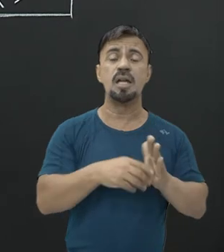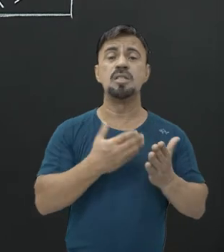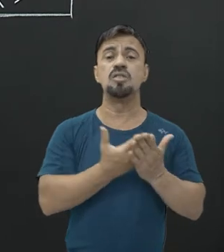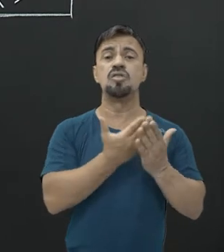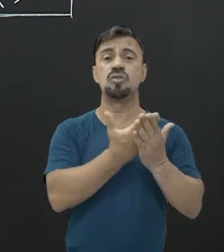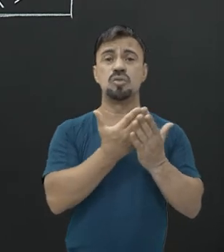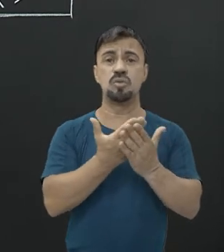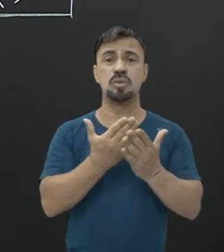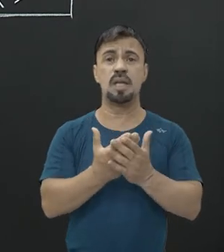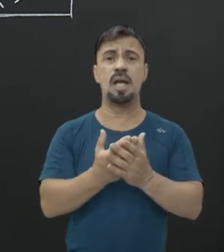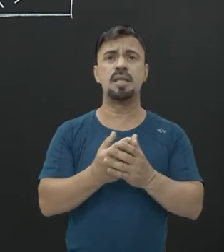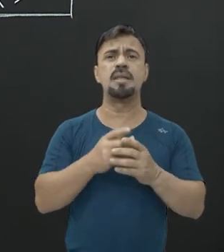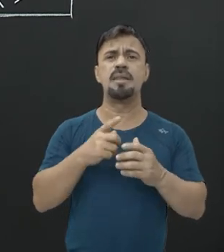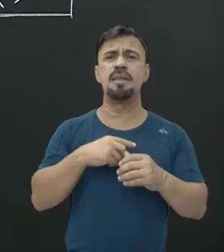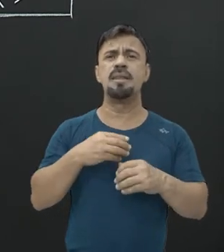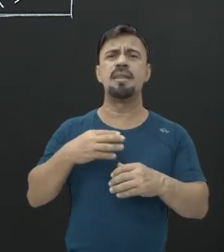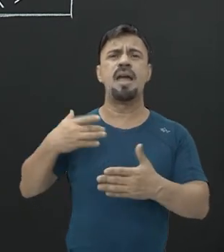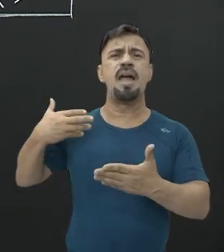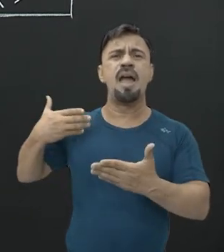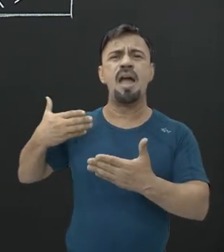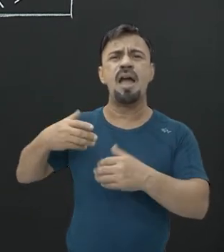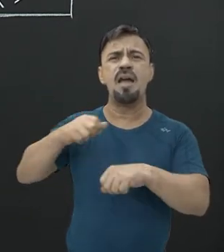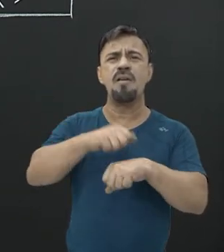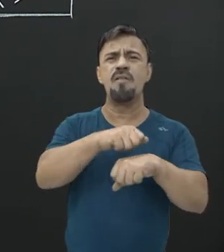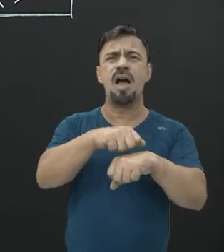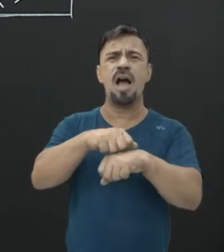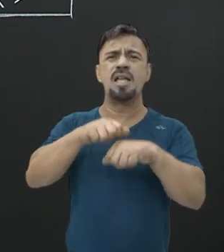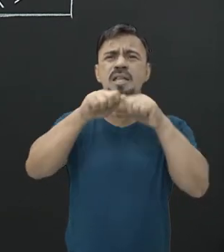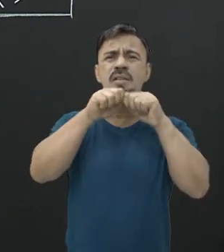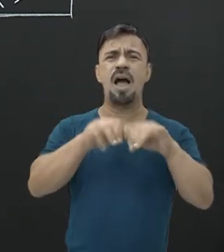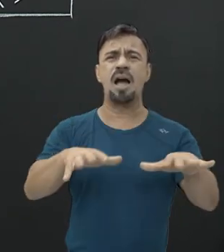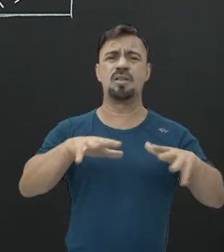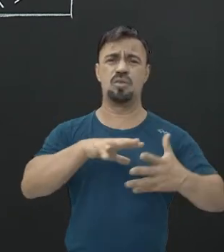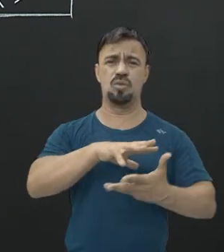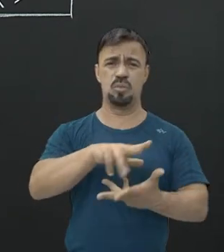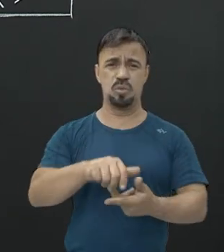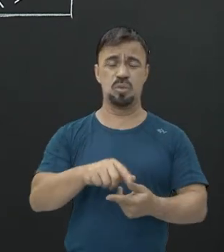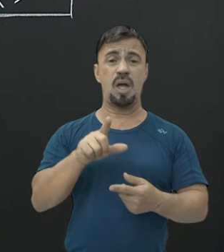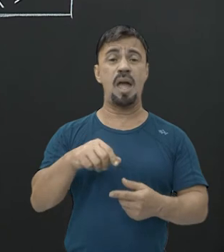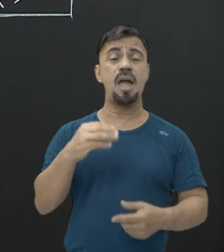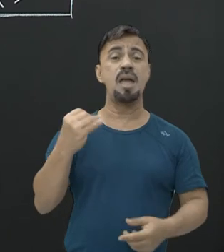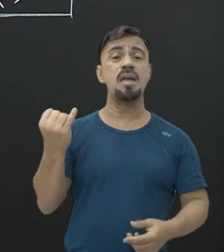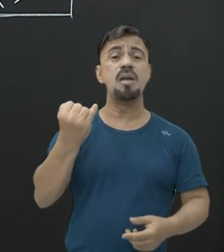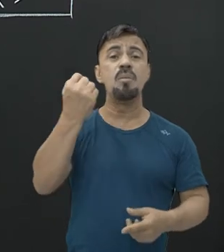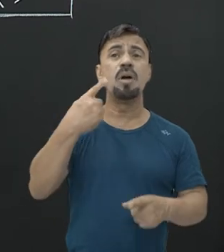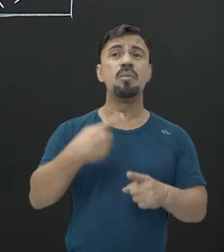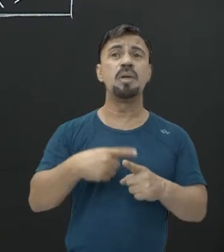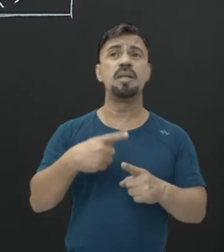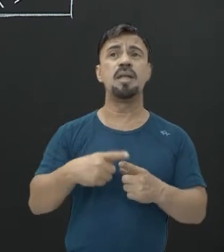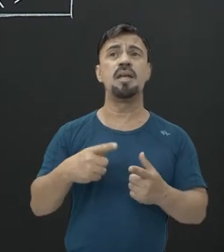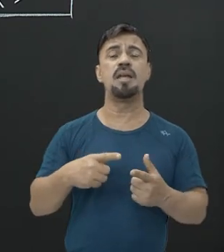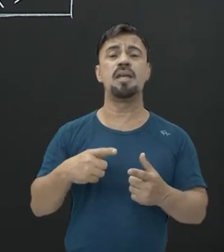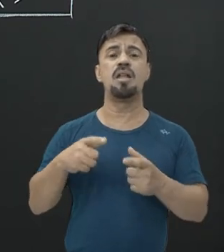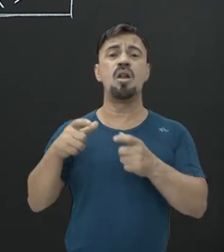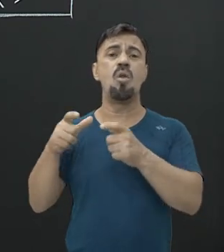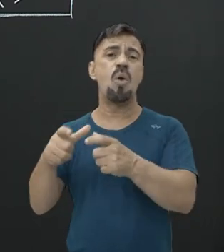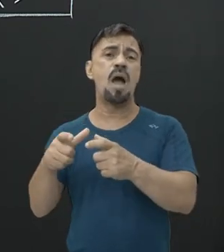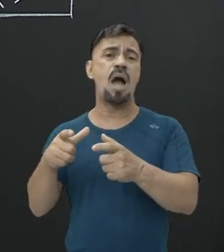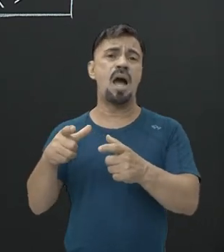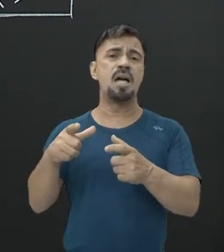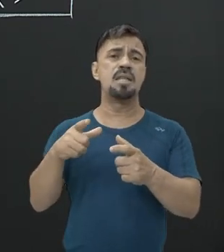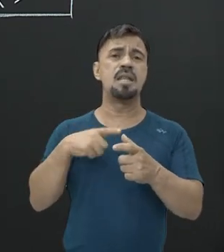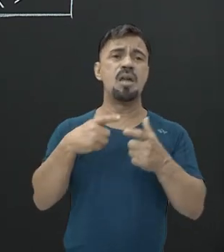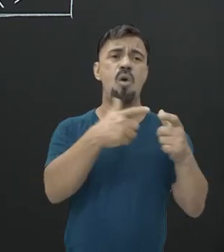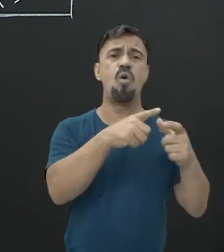ter fósseis espalhados ao longo de todo o mundo. E é muito interessante porque é possível ver que tem espécies que tem em um local e que tem em outra.